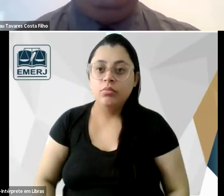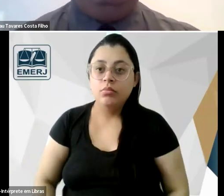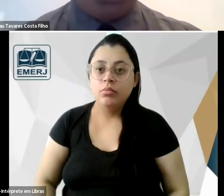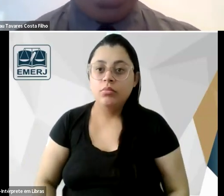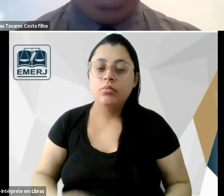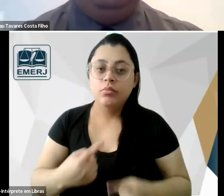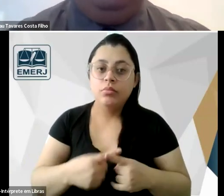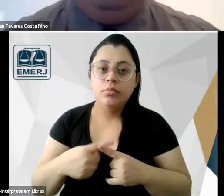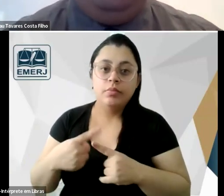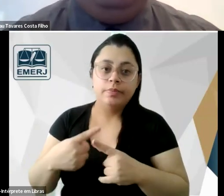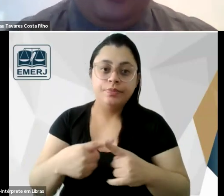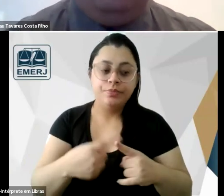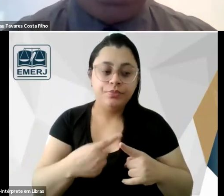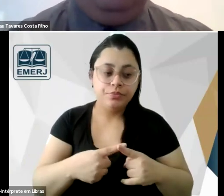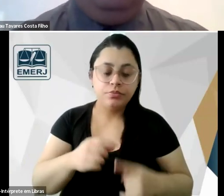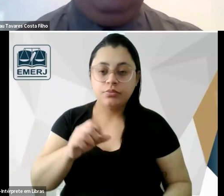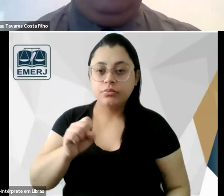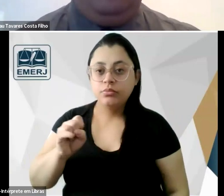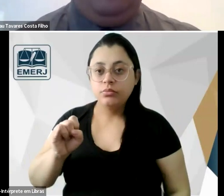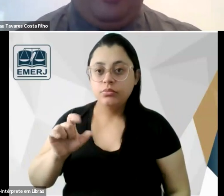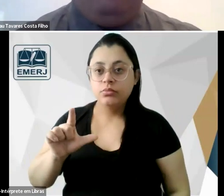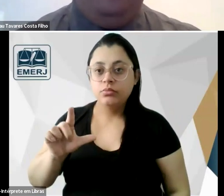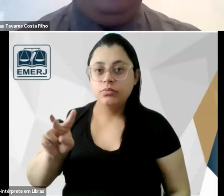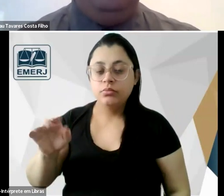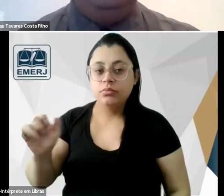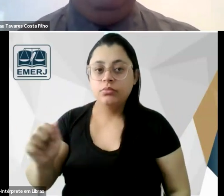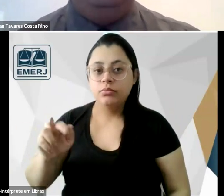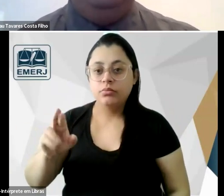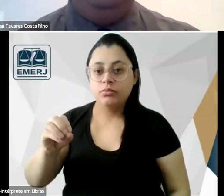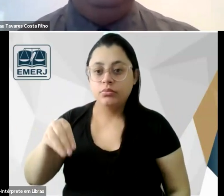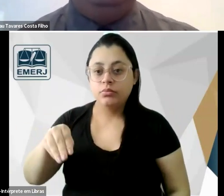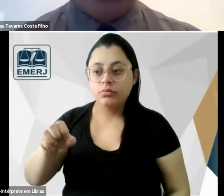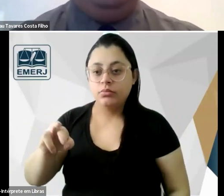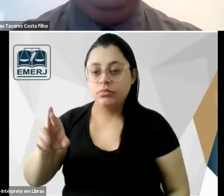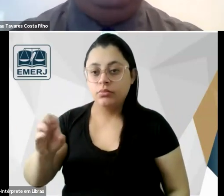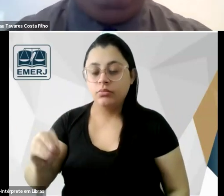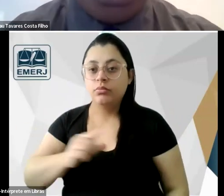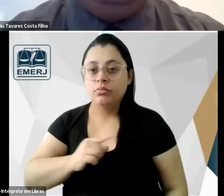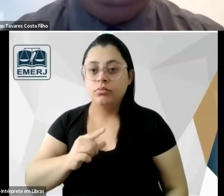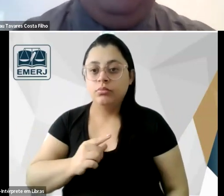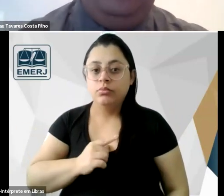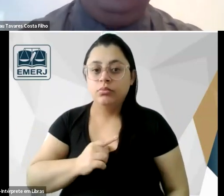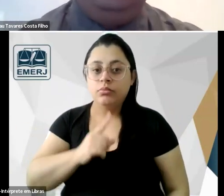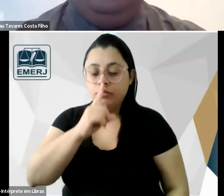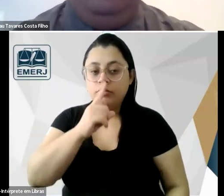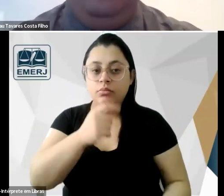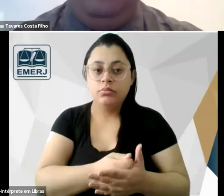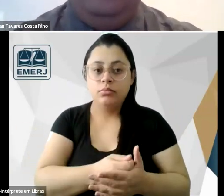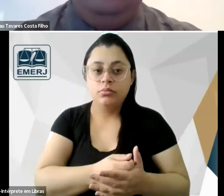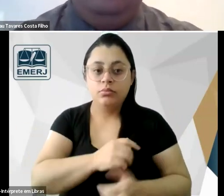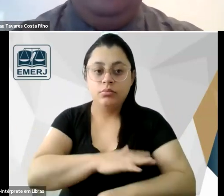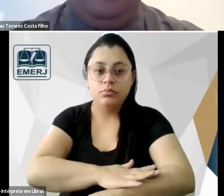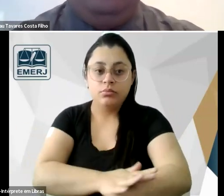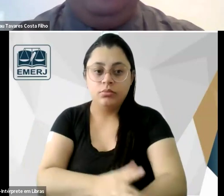porque Clóvis Bevilac e Silvio Romero eram republicanos e abolicionistas mas eram deterministas do ponto de vista racial